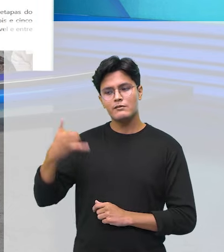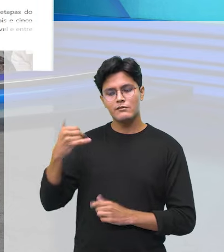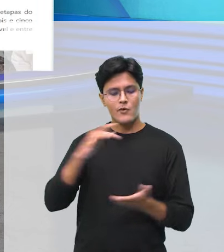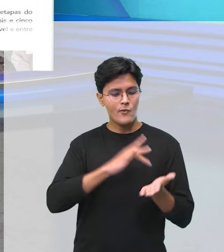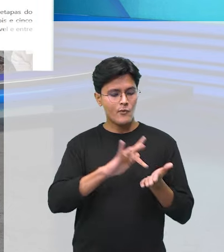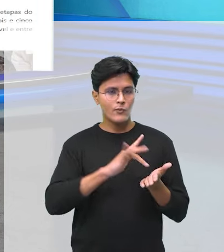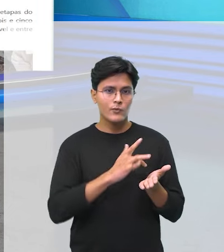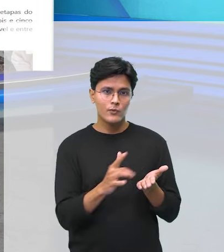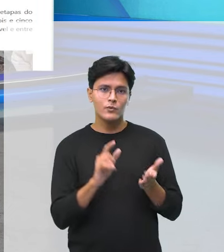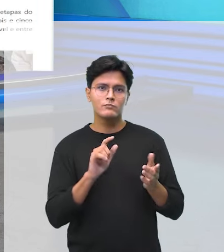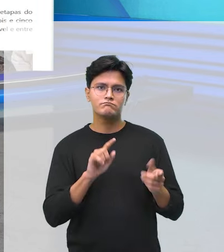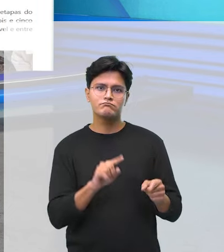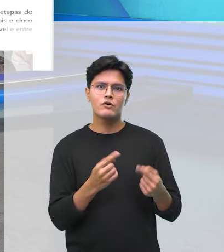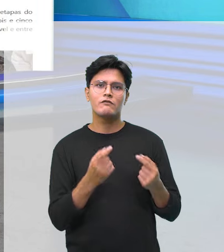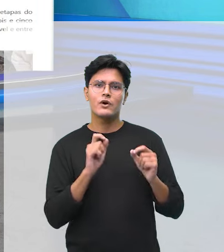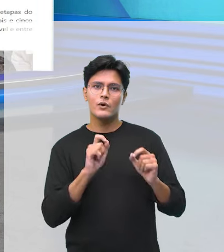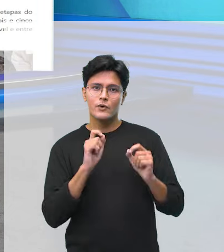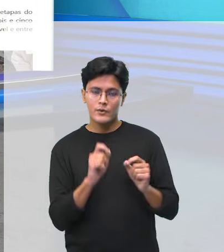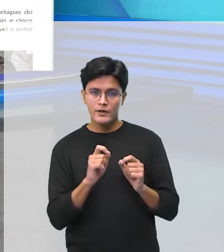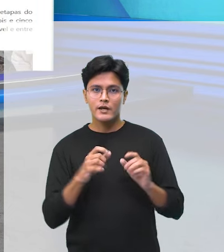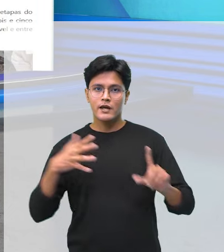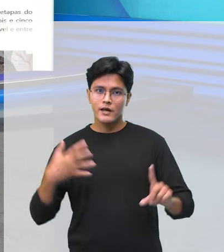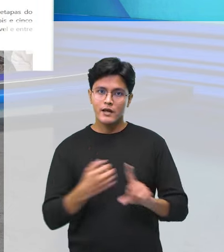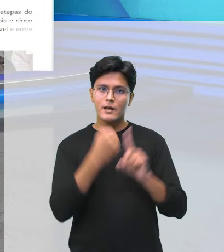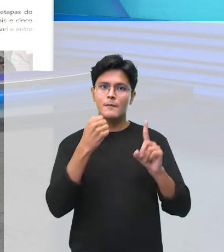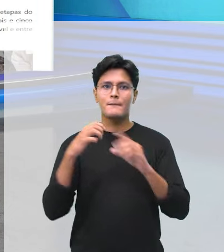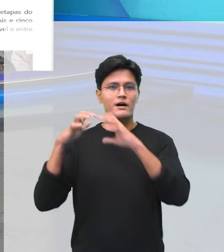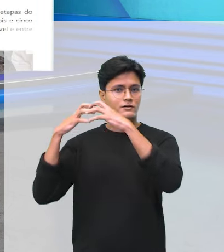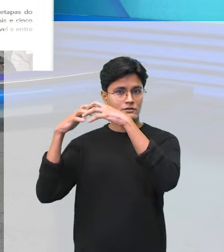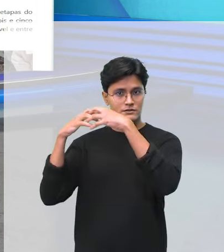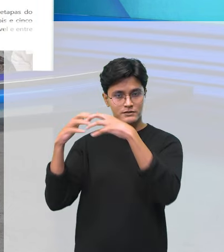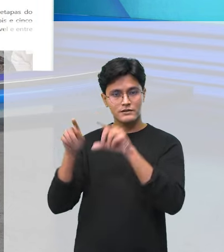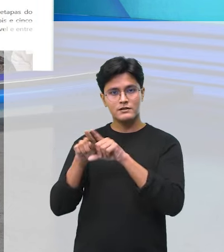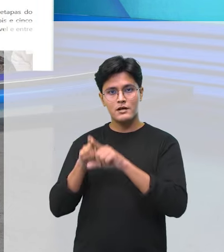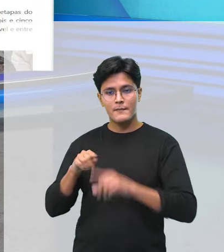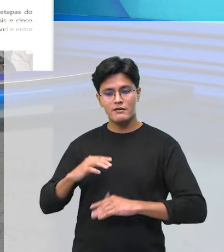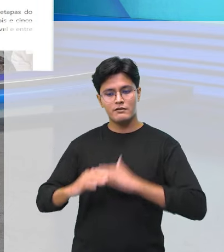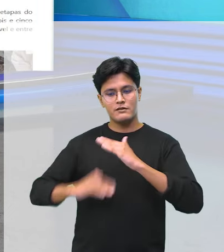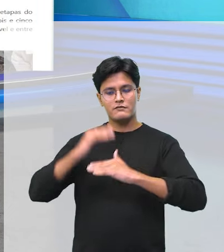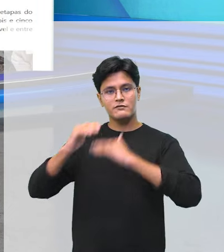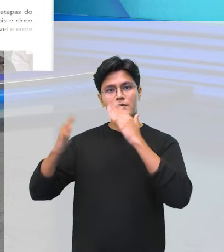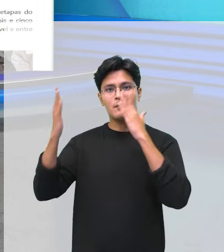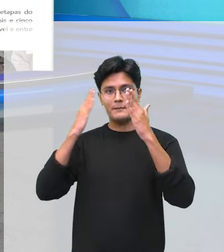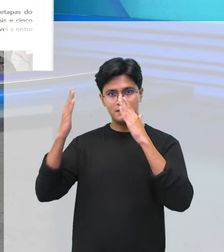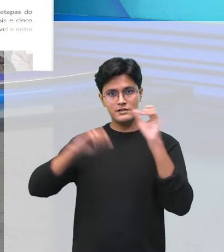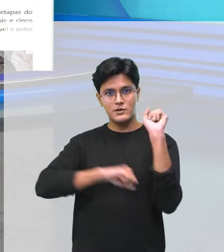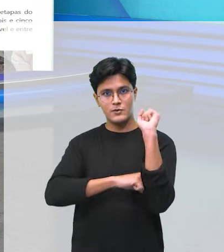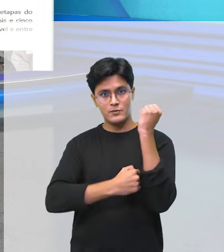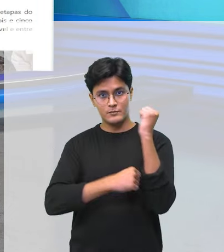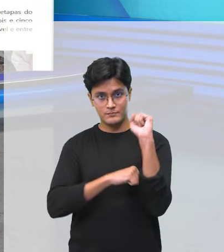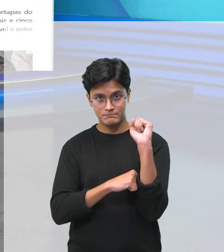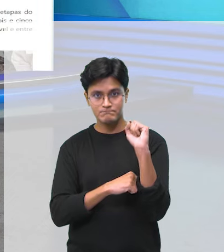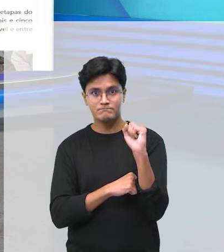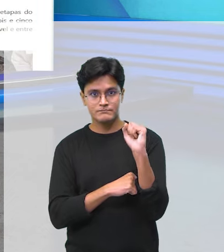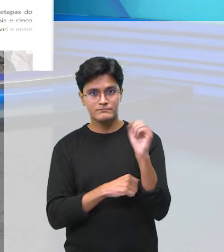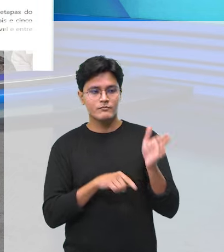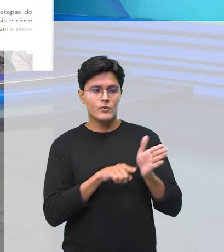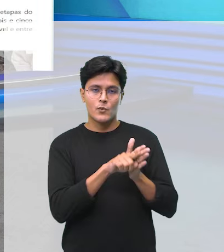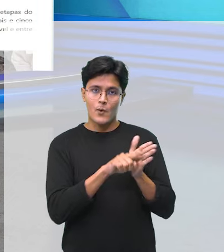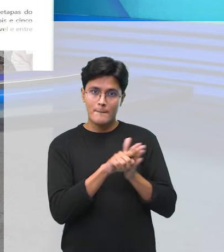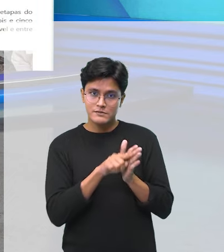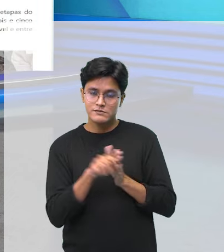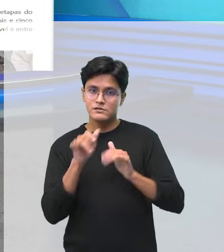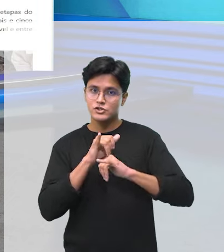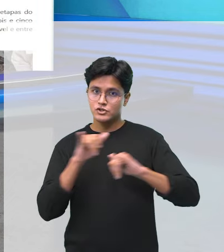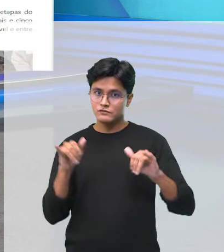estão os impactos cognitivos e o desenvolvimento psicomotor. Uma pesquisa divulgada pelo Comitê Gestor